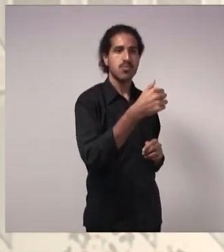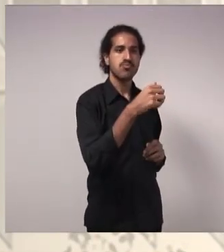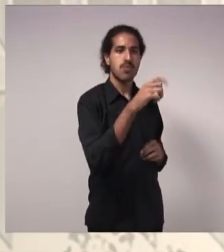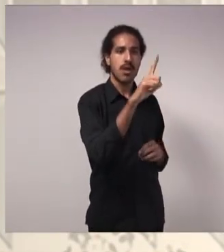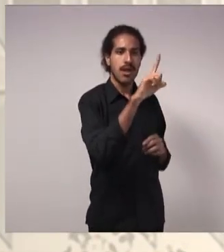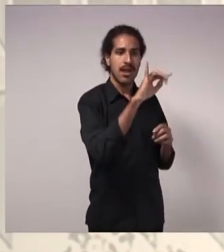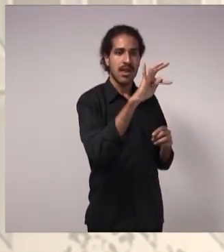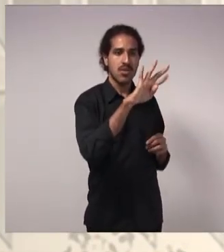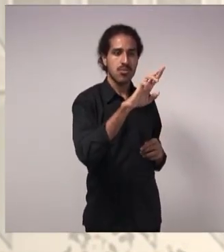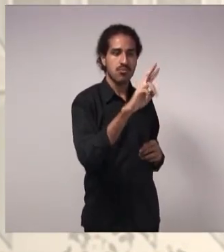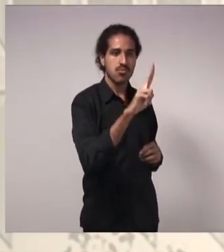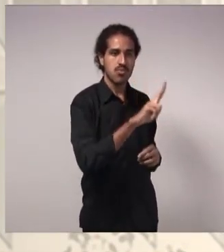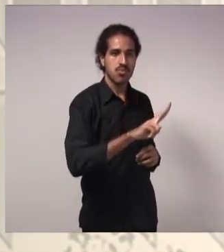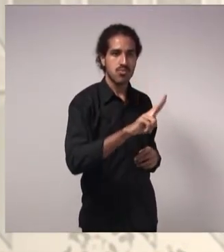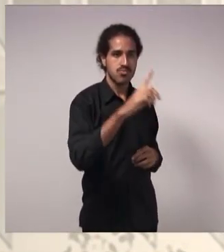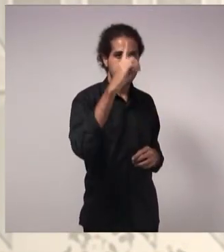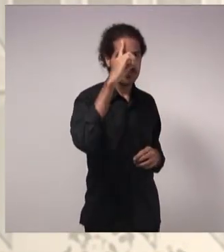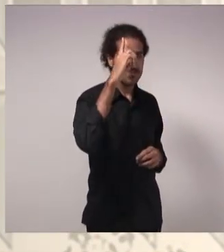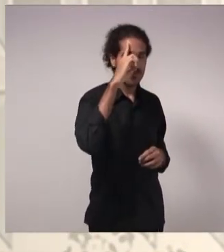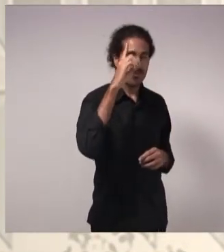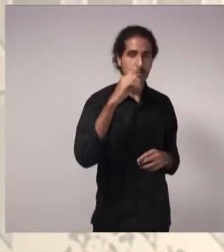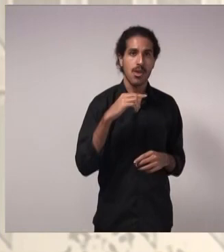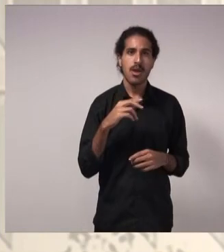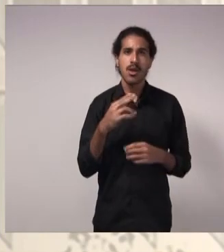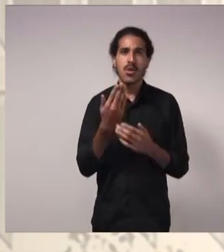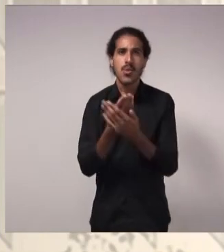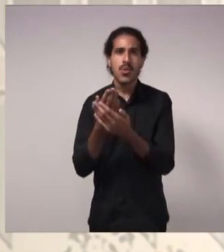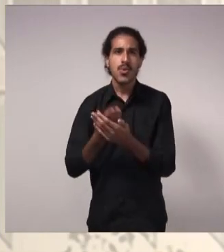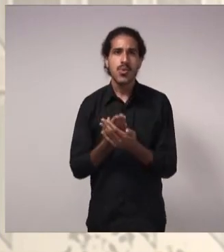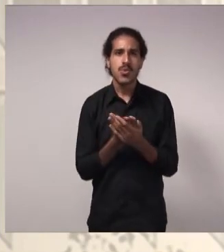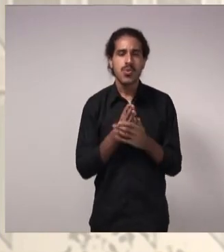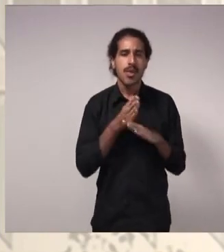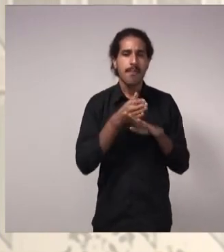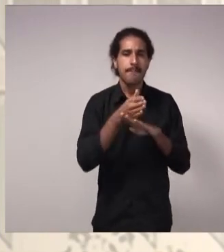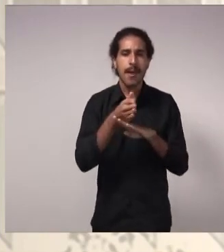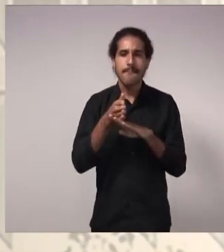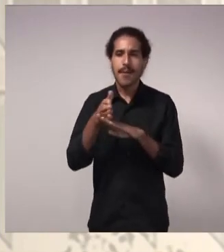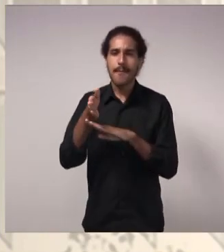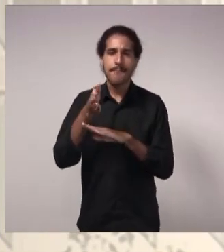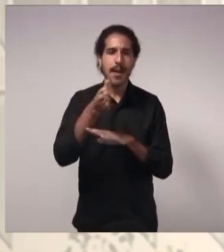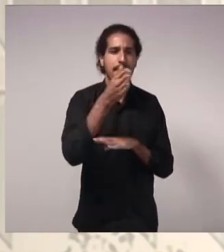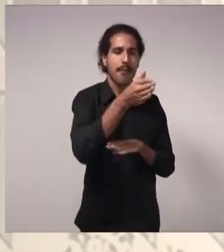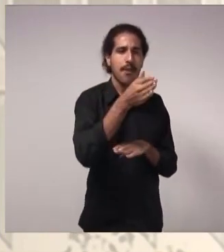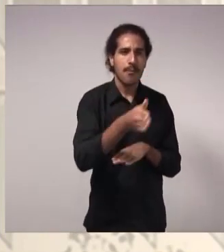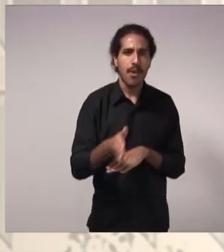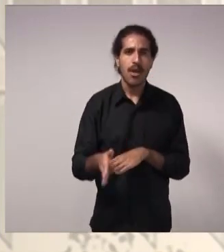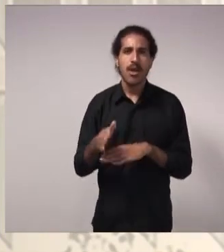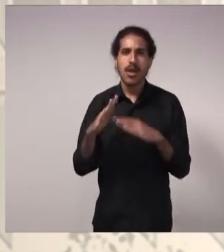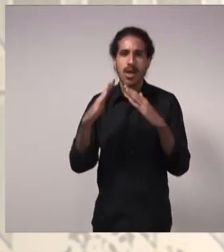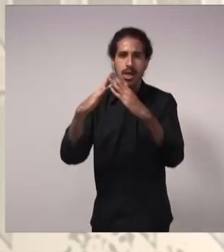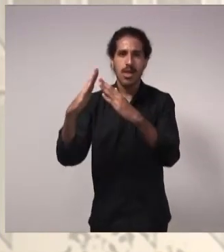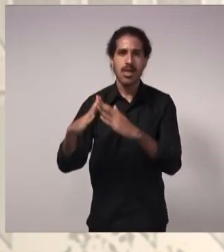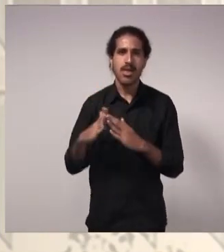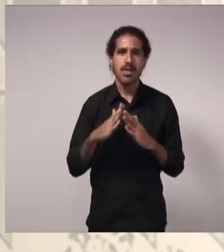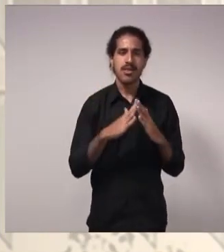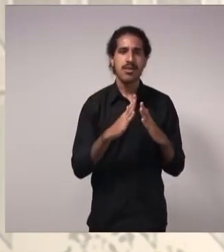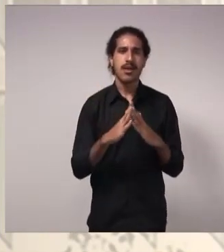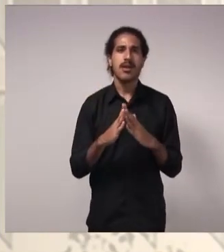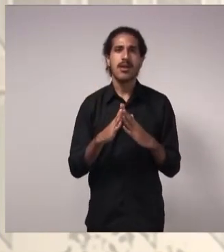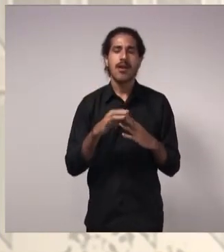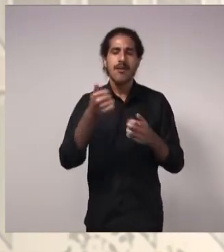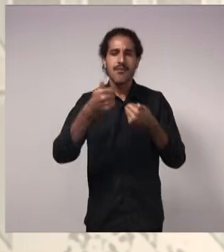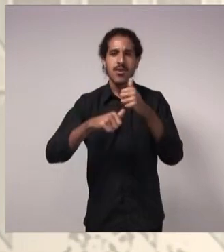Em seguida, esse estudo entrou em 120 residências e a gente realizou umas medições do consumo de água